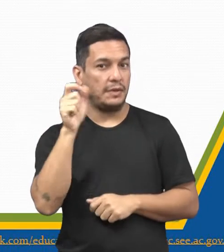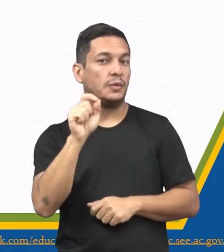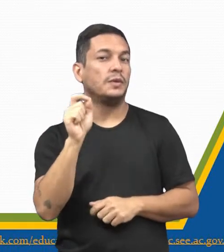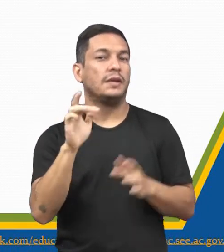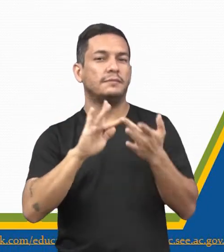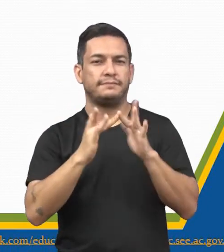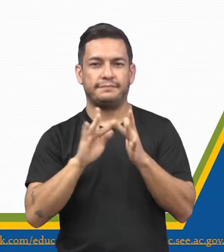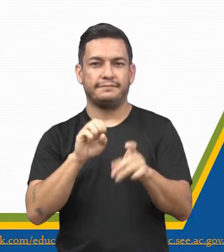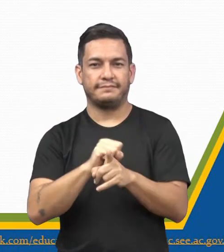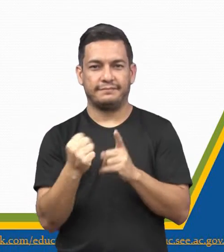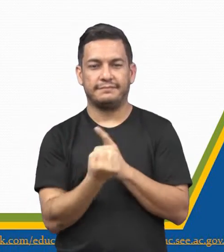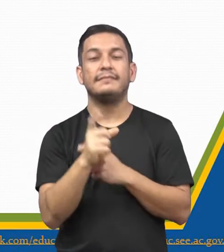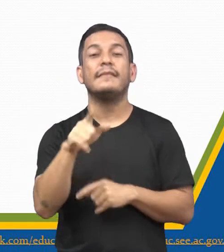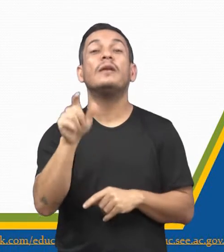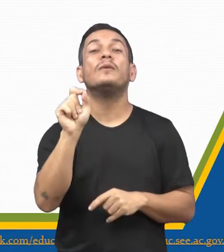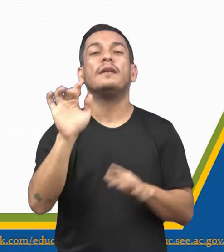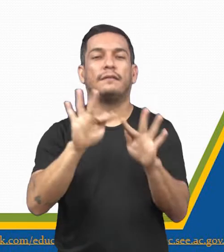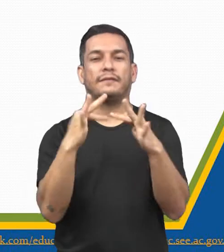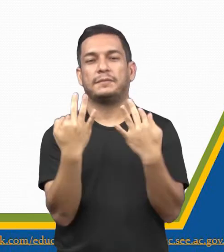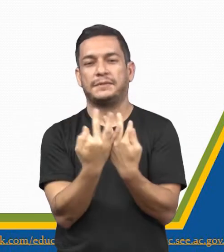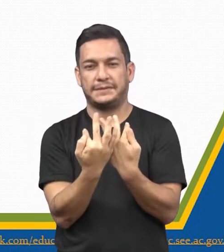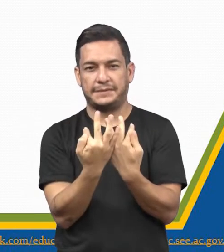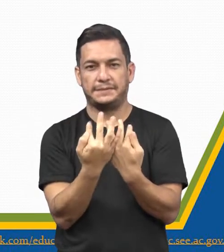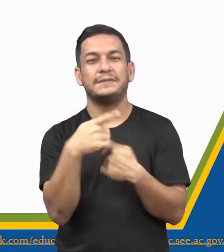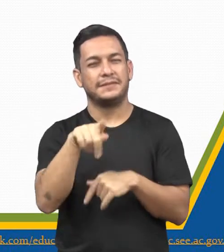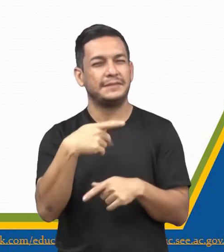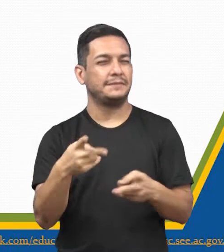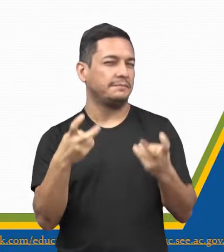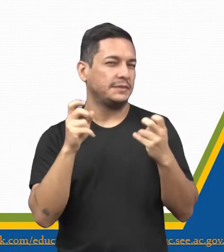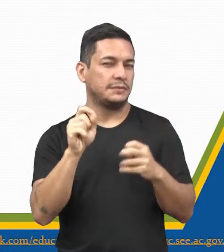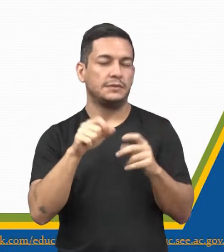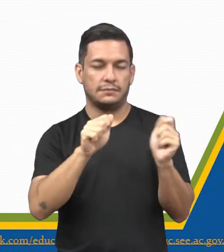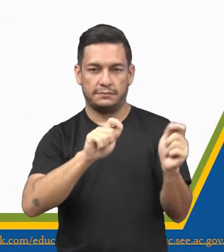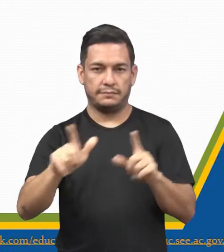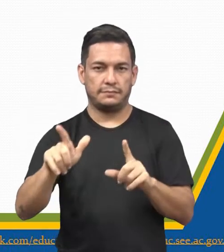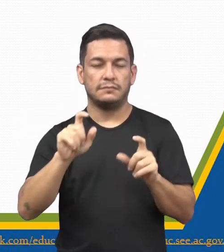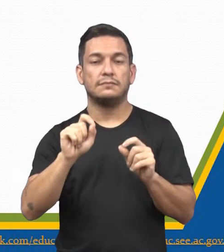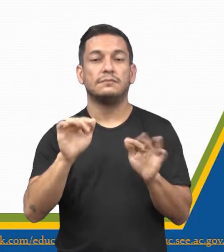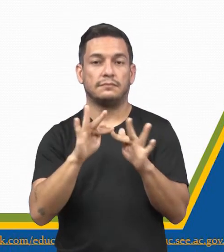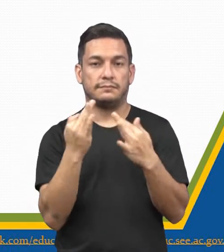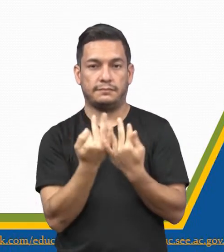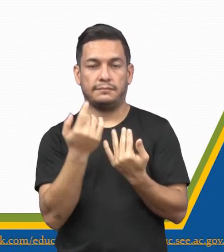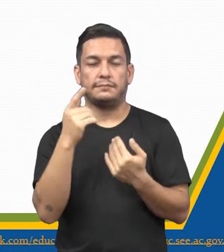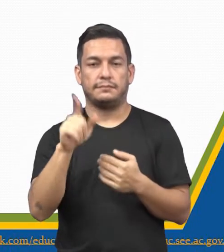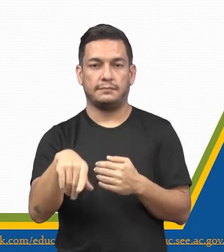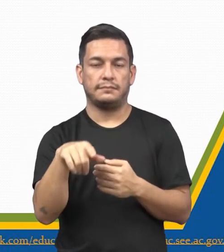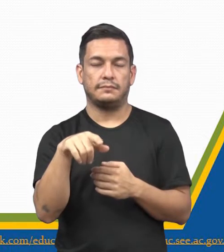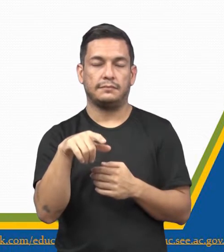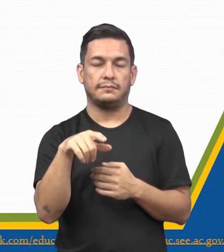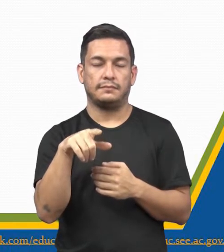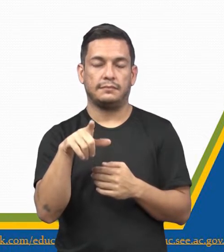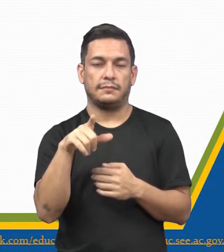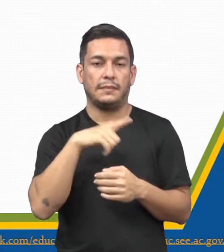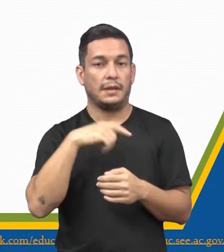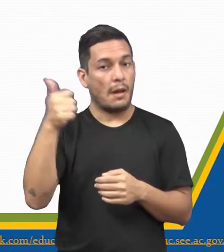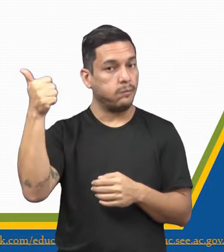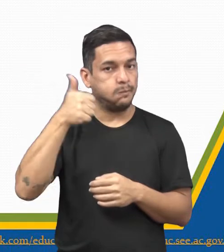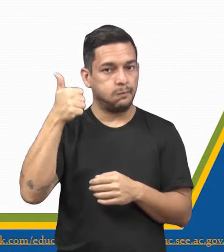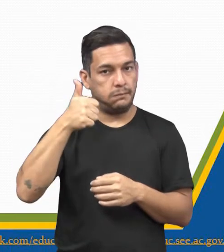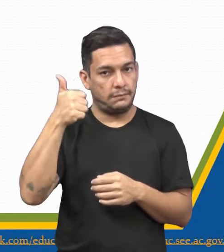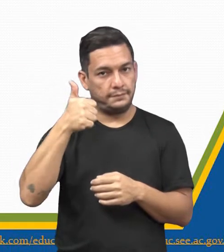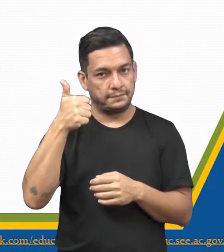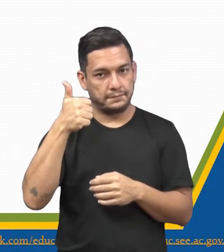contato social, gente, né? Percebam que no nosso slide a família ela está em primeiro